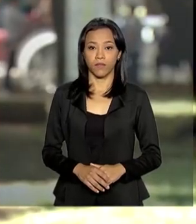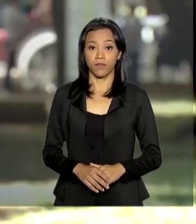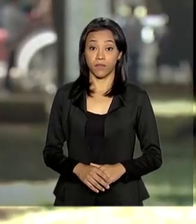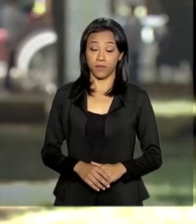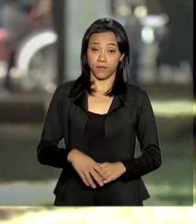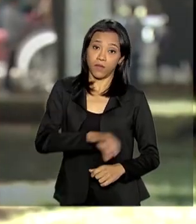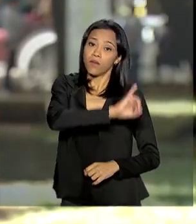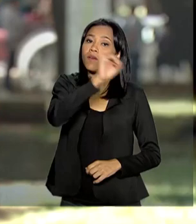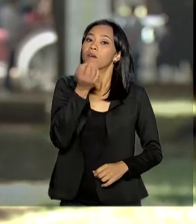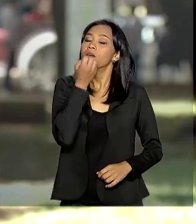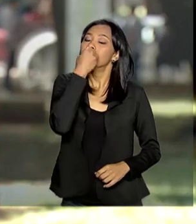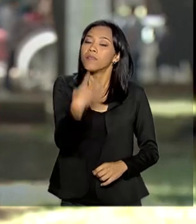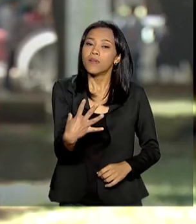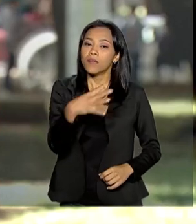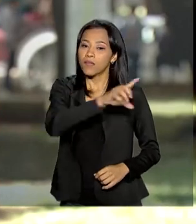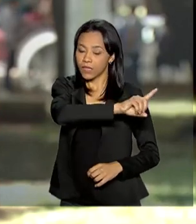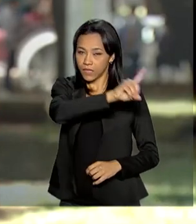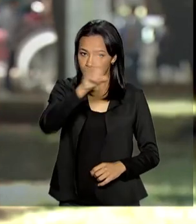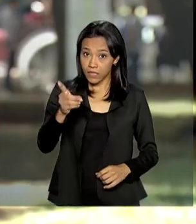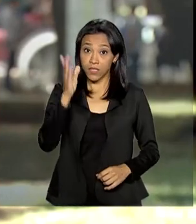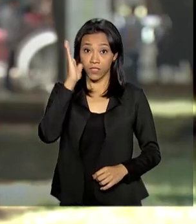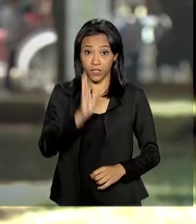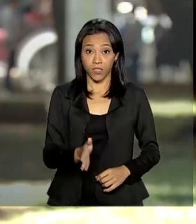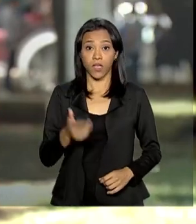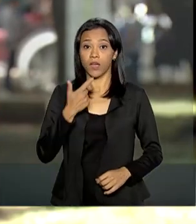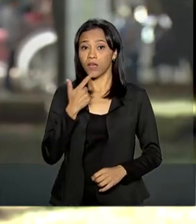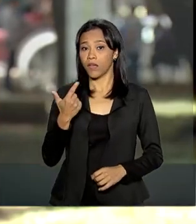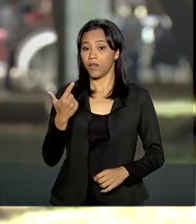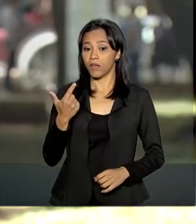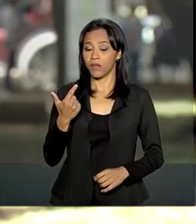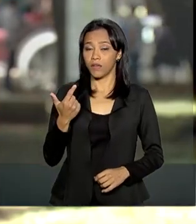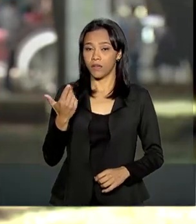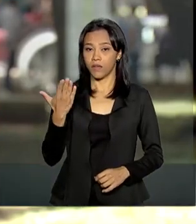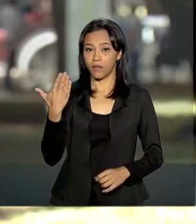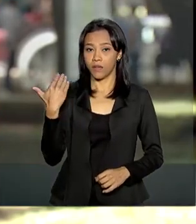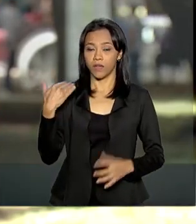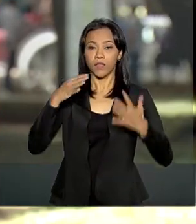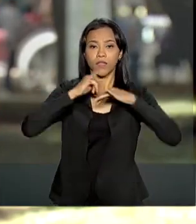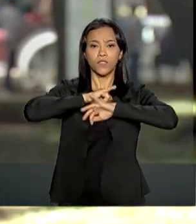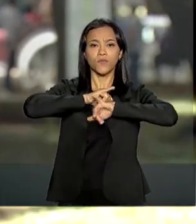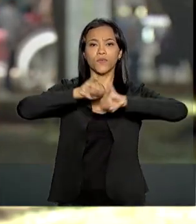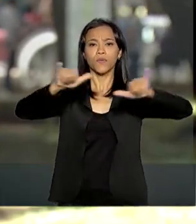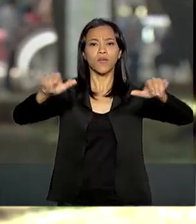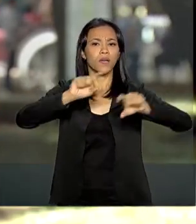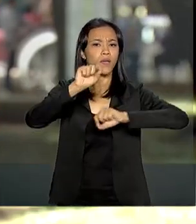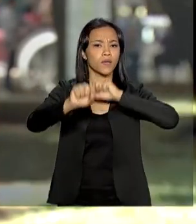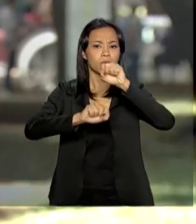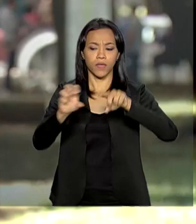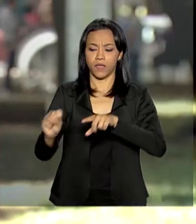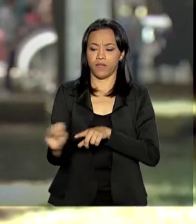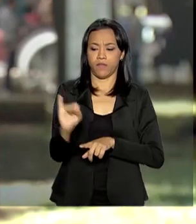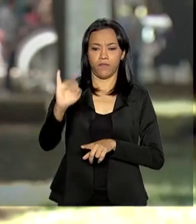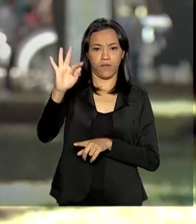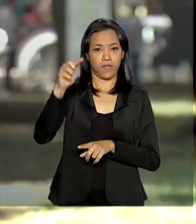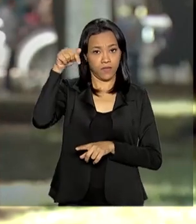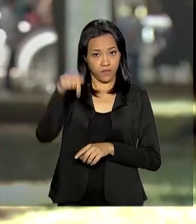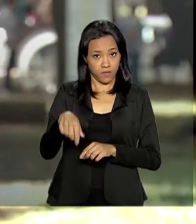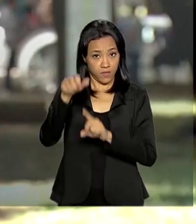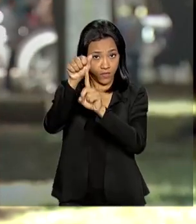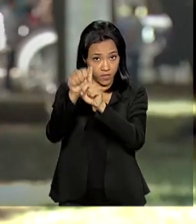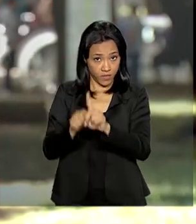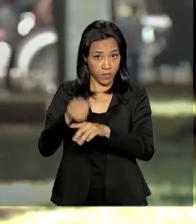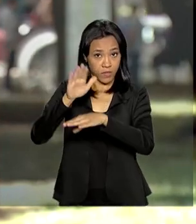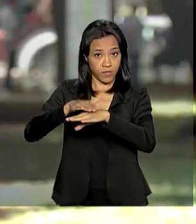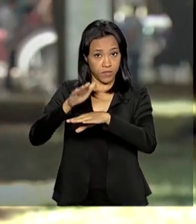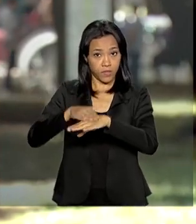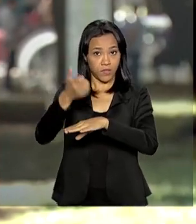Olá, bom dia. Foi divulgada agora há pouco a prévia da inflação deste mês. Segundo